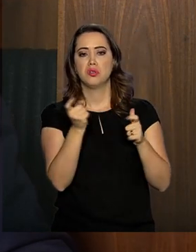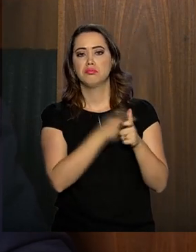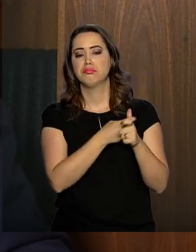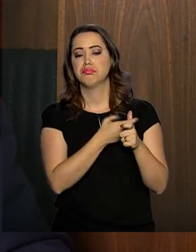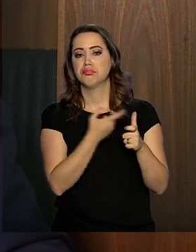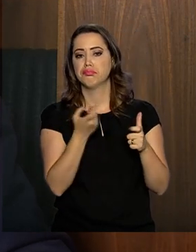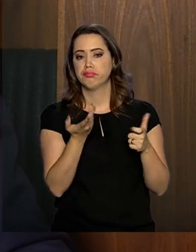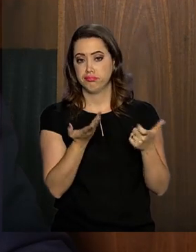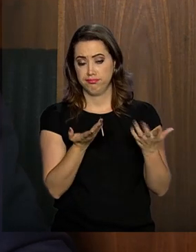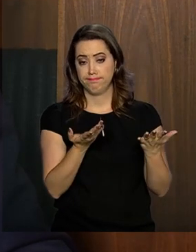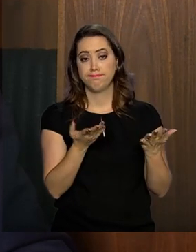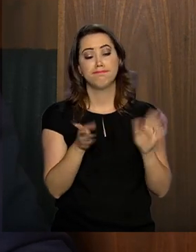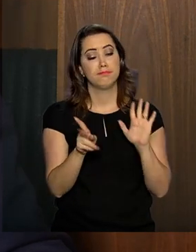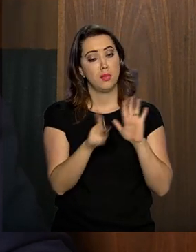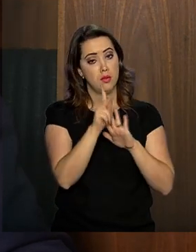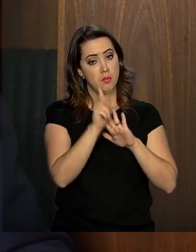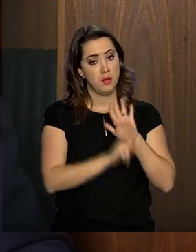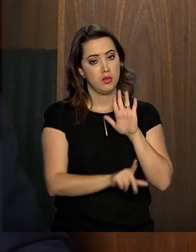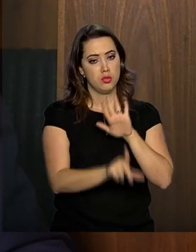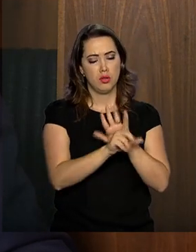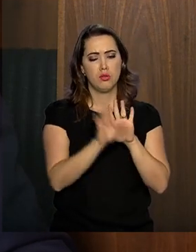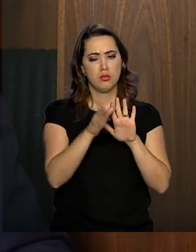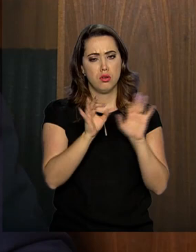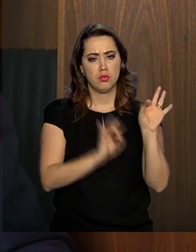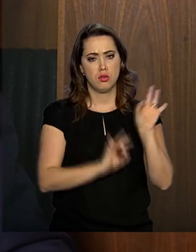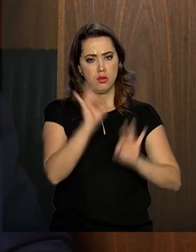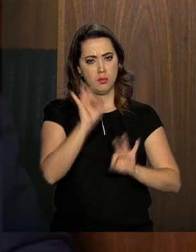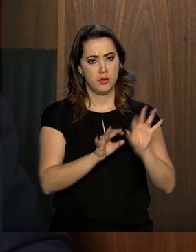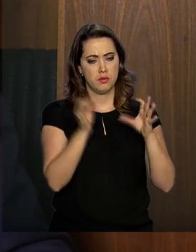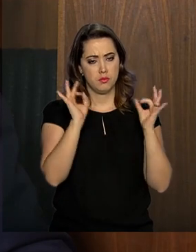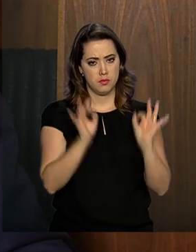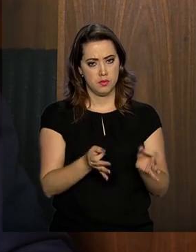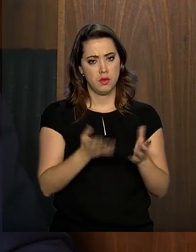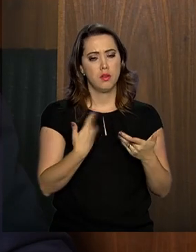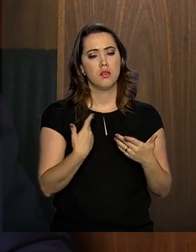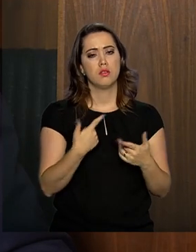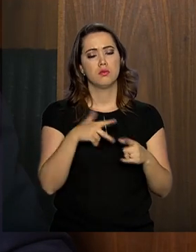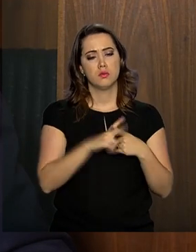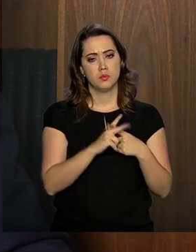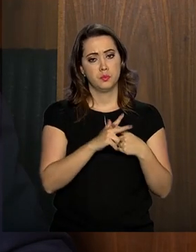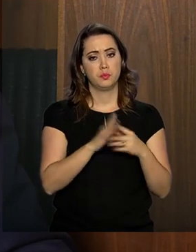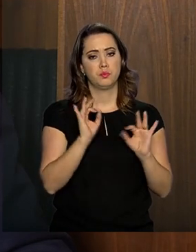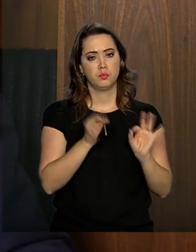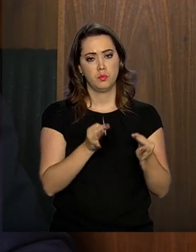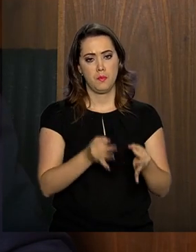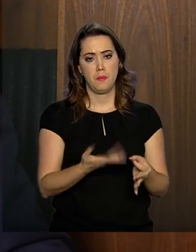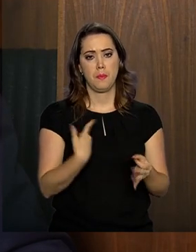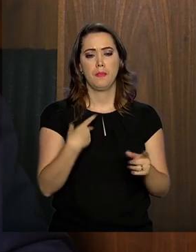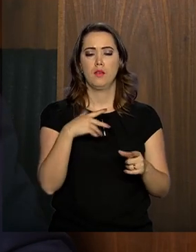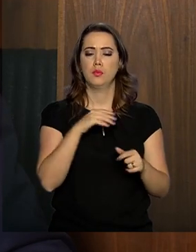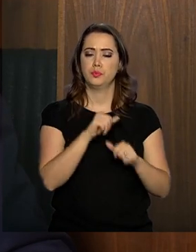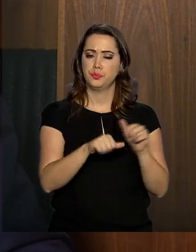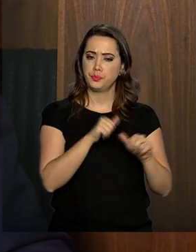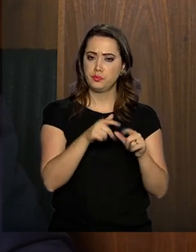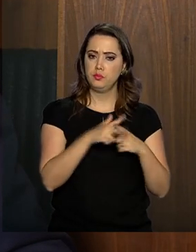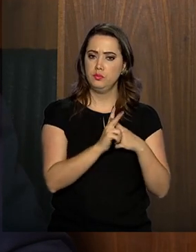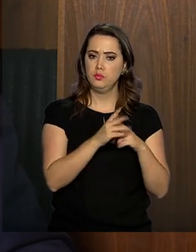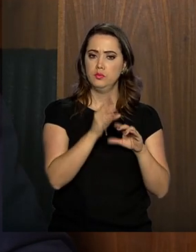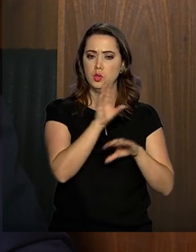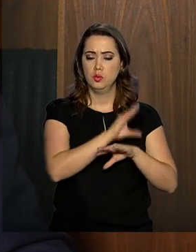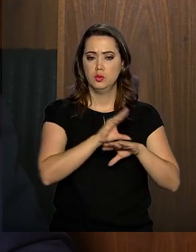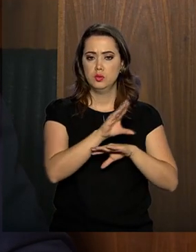Então, esse projeto de lei já está em elaboração, está sendo refinado, ajustado à sua